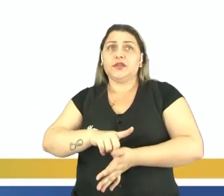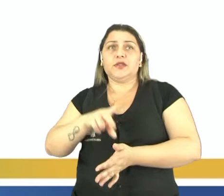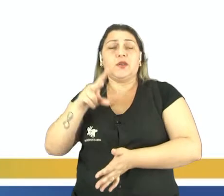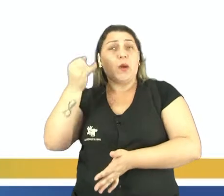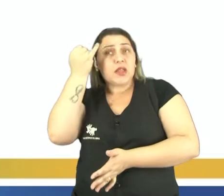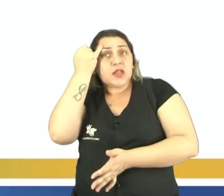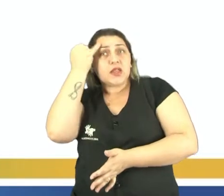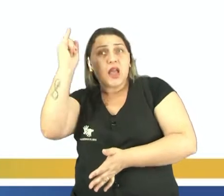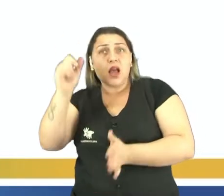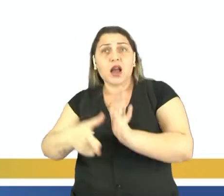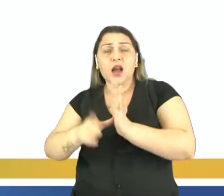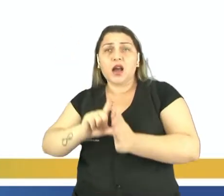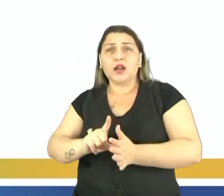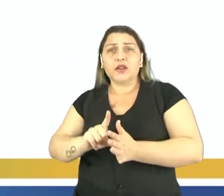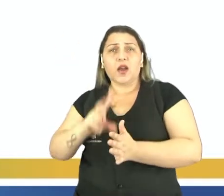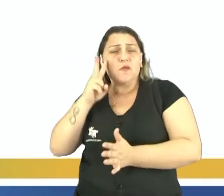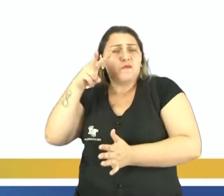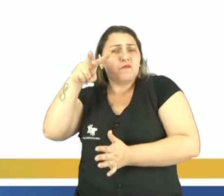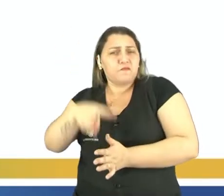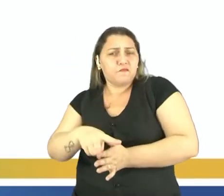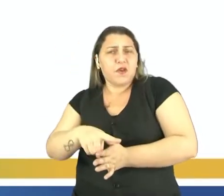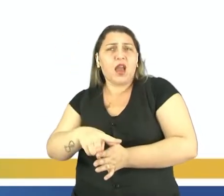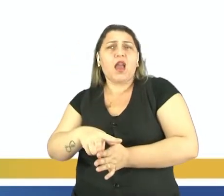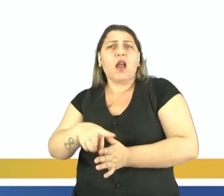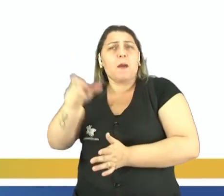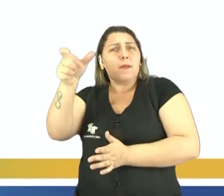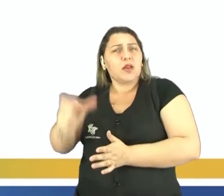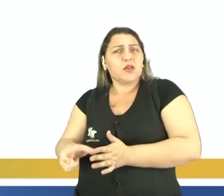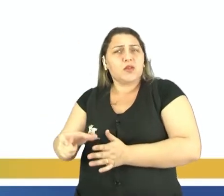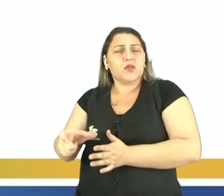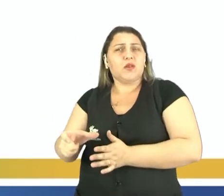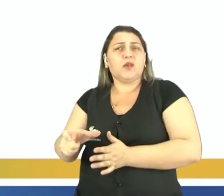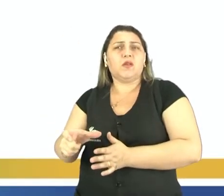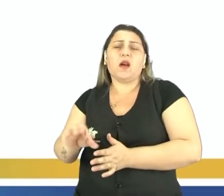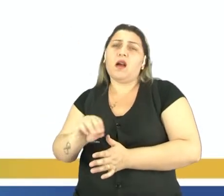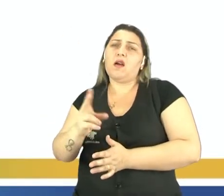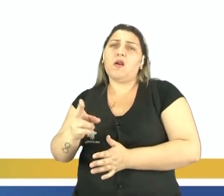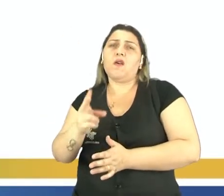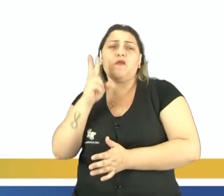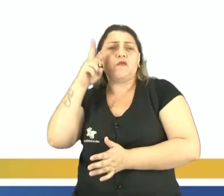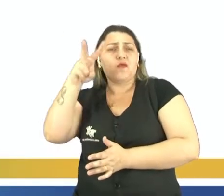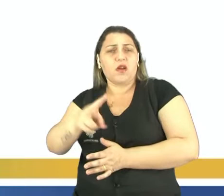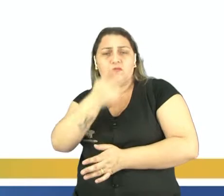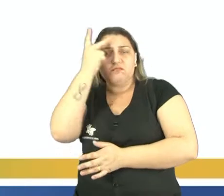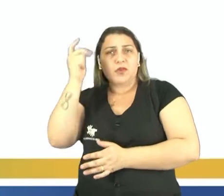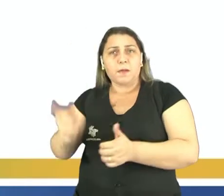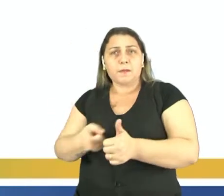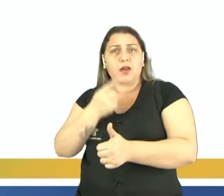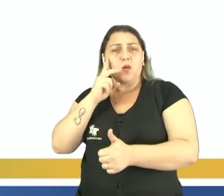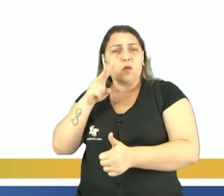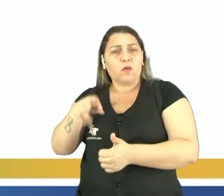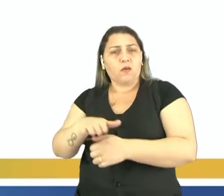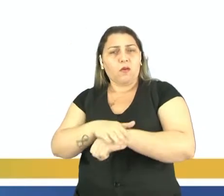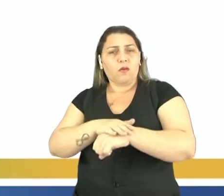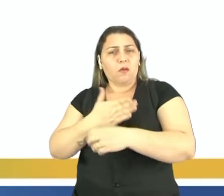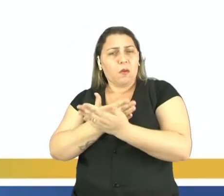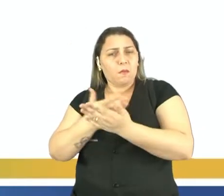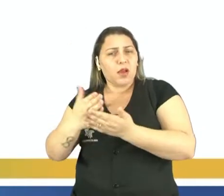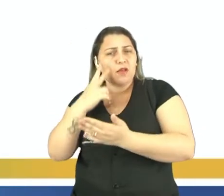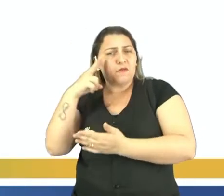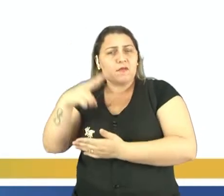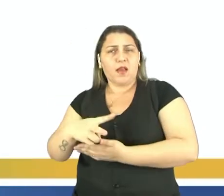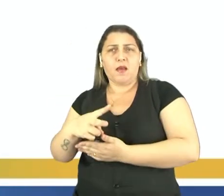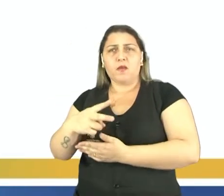uma ideia antecipada sobre algo ou alguém. É igual quando você vê a pessoa pela primeira vez, e aí você já começa a definir aquela pessoa,